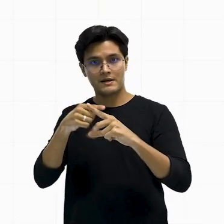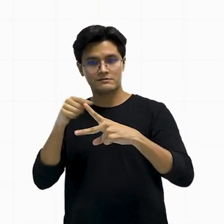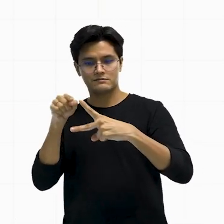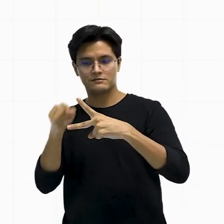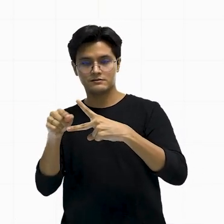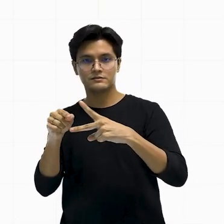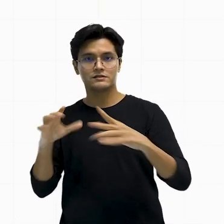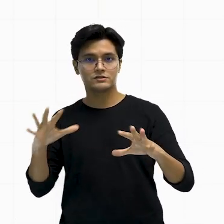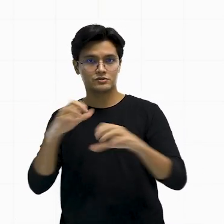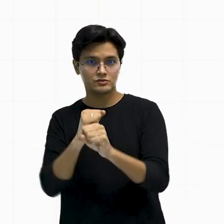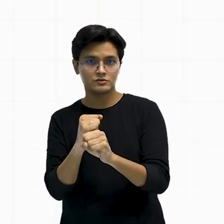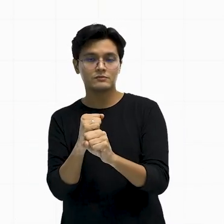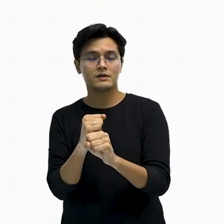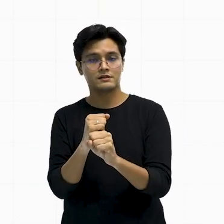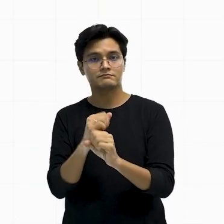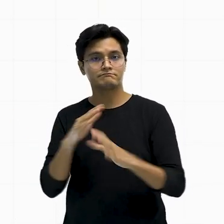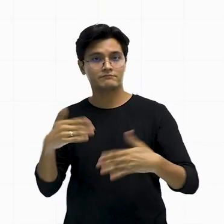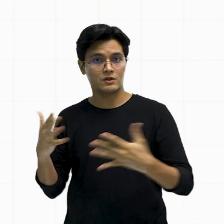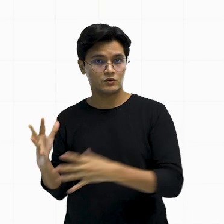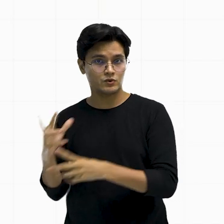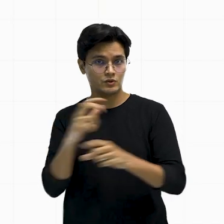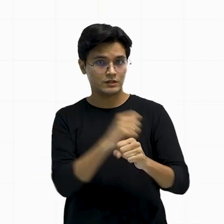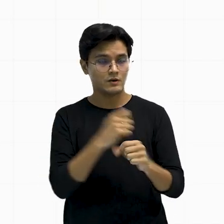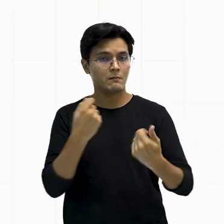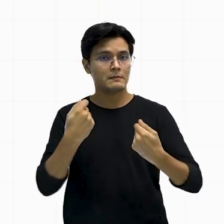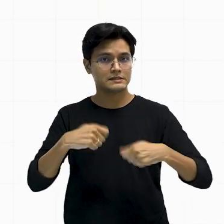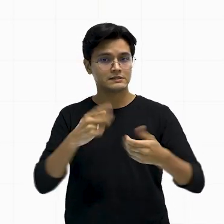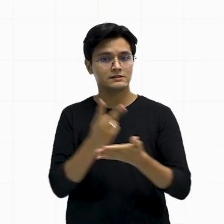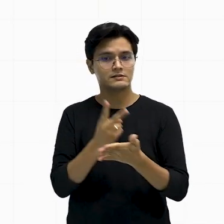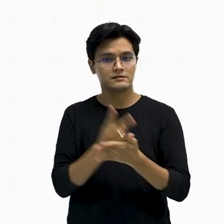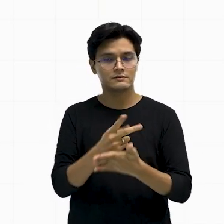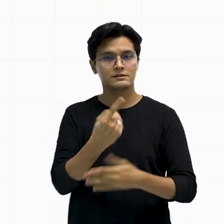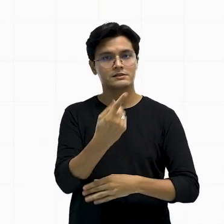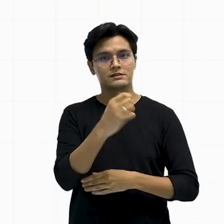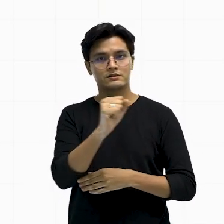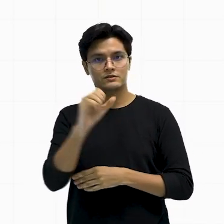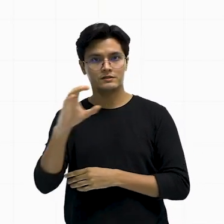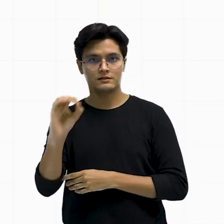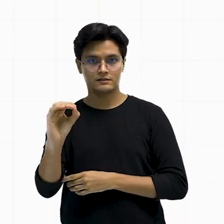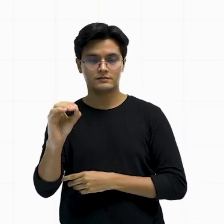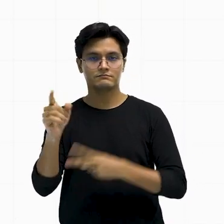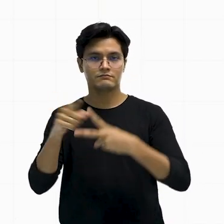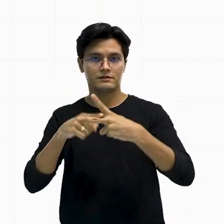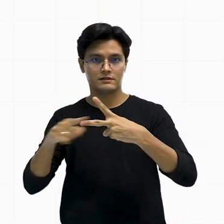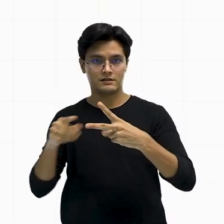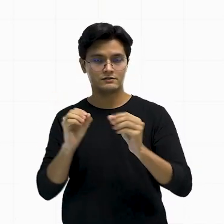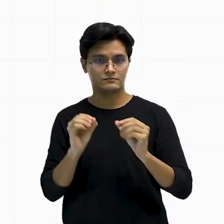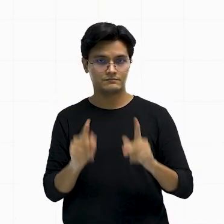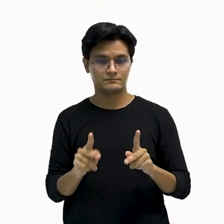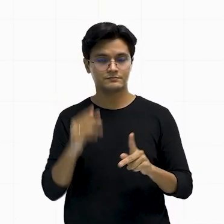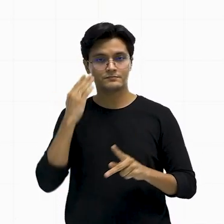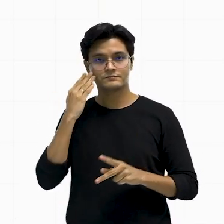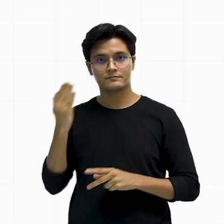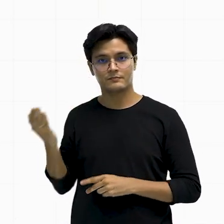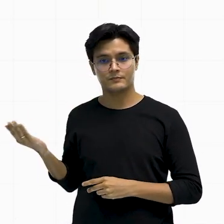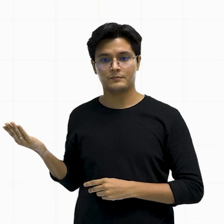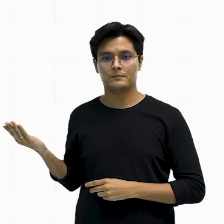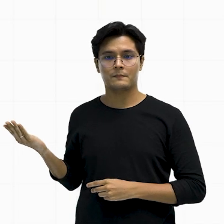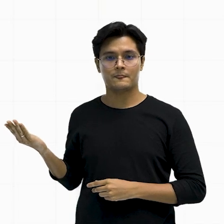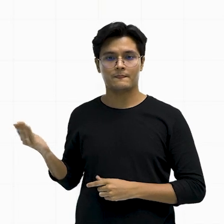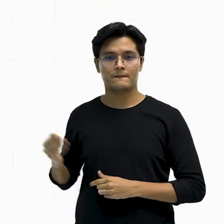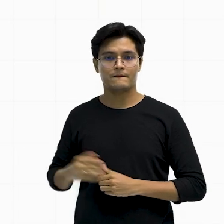o total tem que dar 180 graus, ok? Porque quando eu